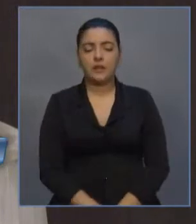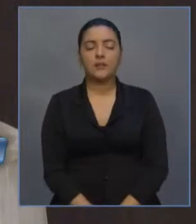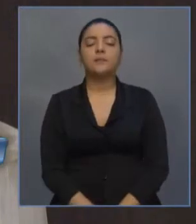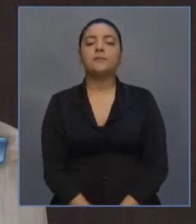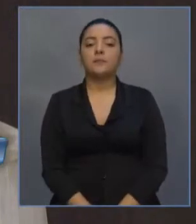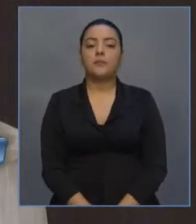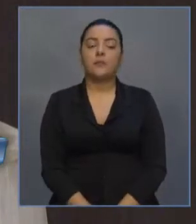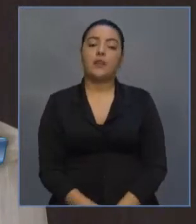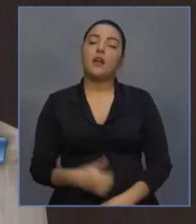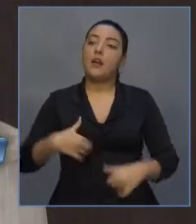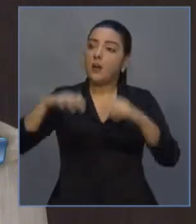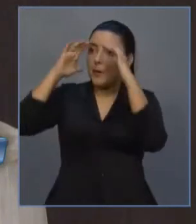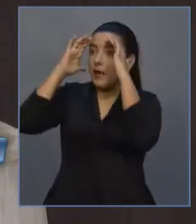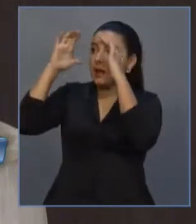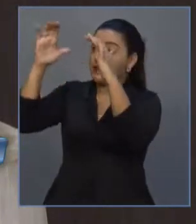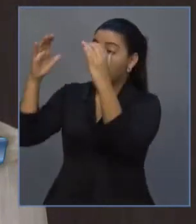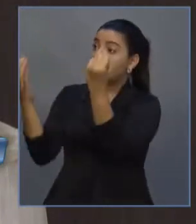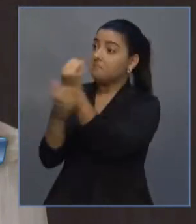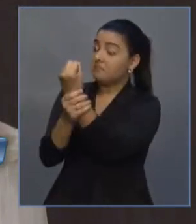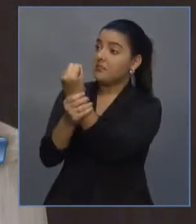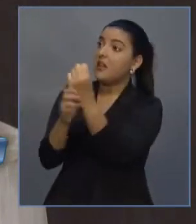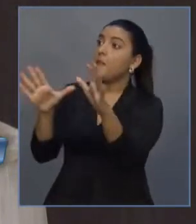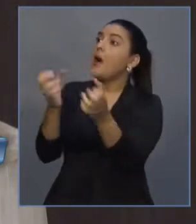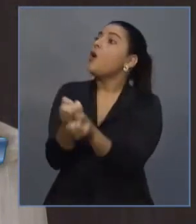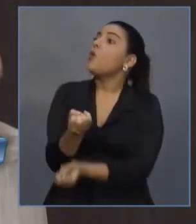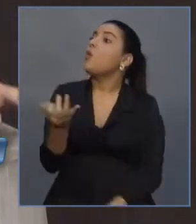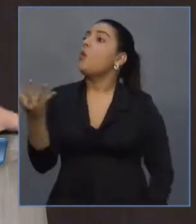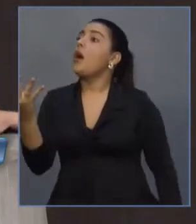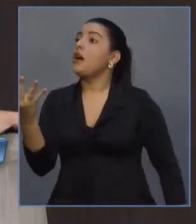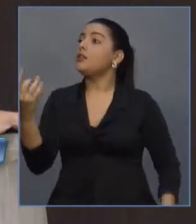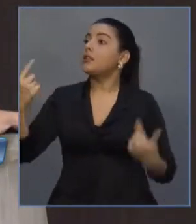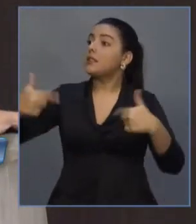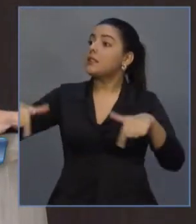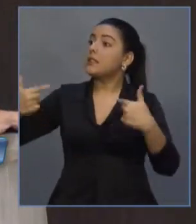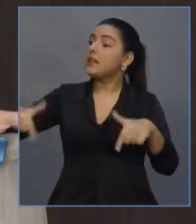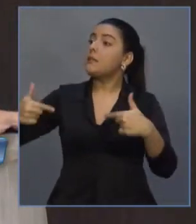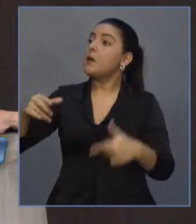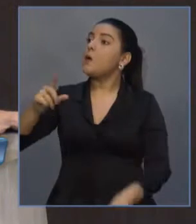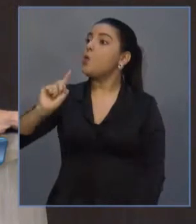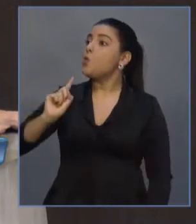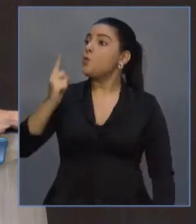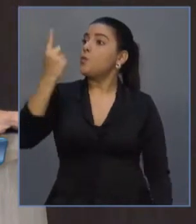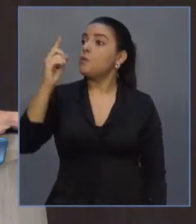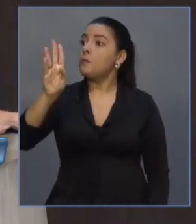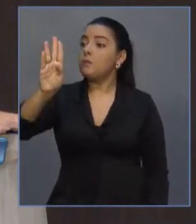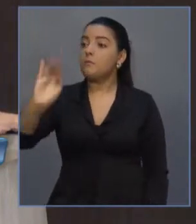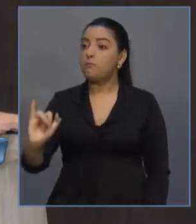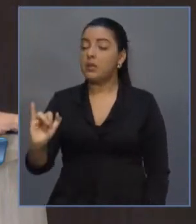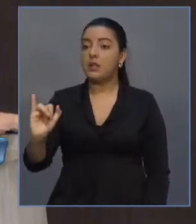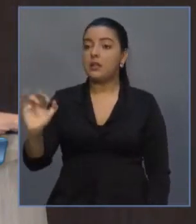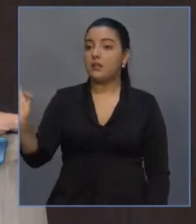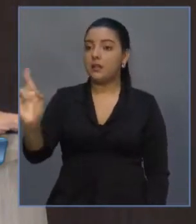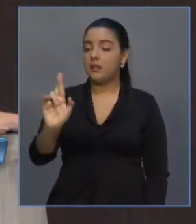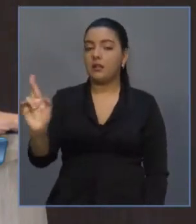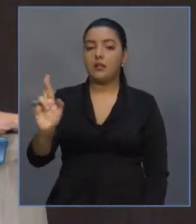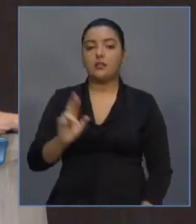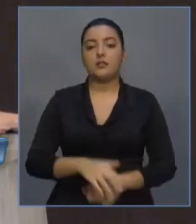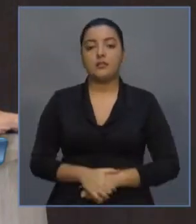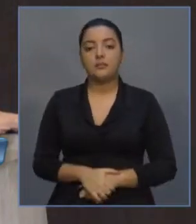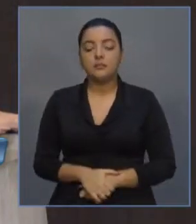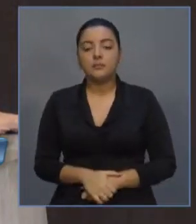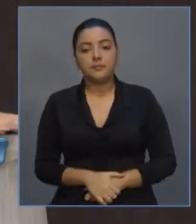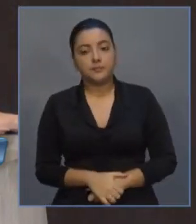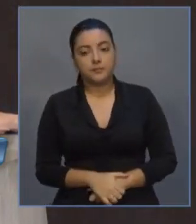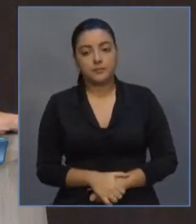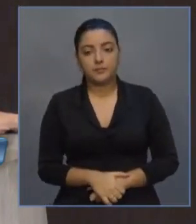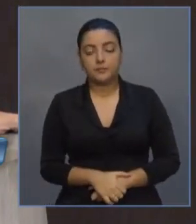Eu respeito o sigilo fiscal, mas eu quero saber quantos empregos esses empreendimentos estão recebendo, um bilhão. Eu vou repetir lentamente para que o nosso ouvinte